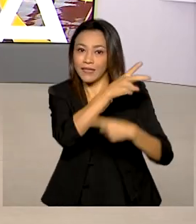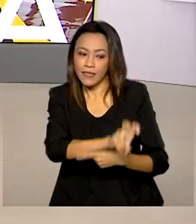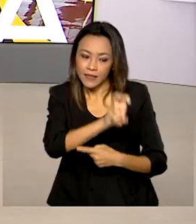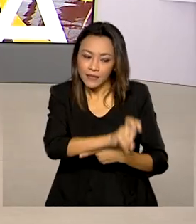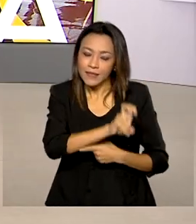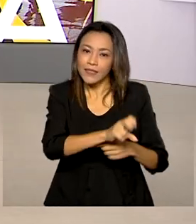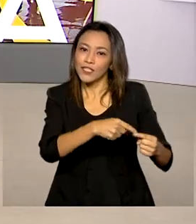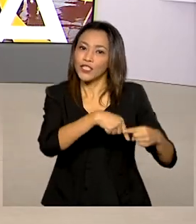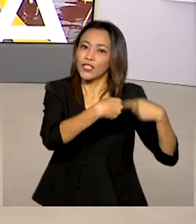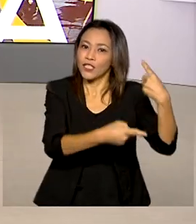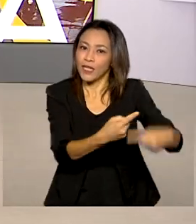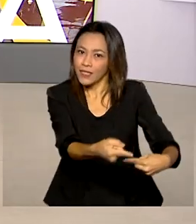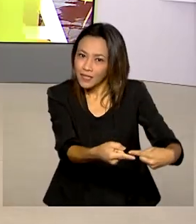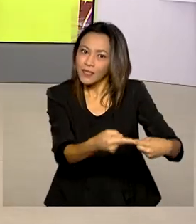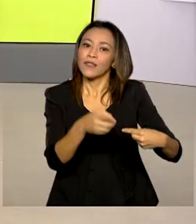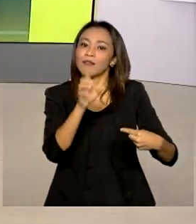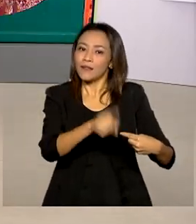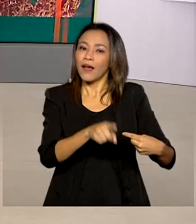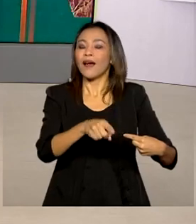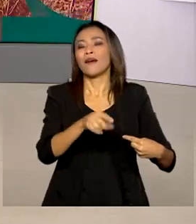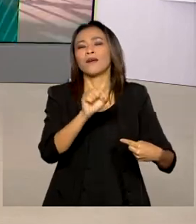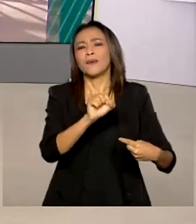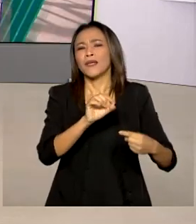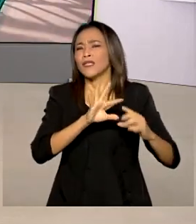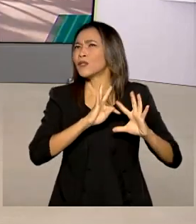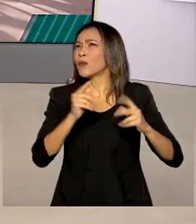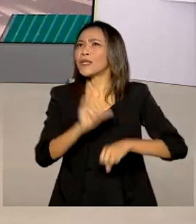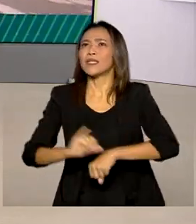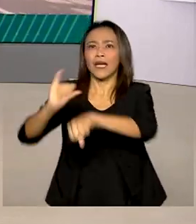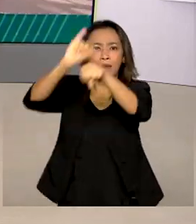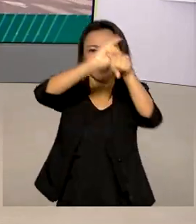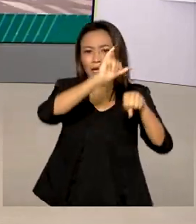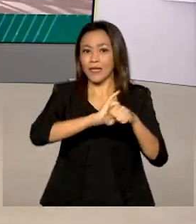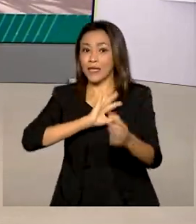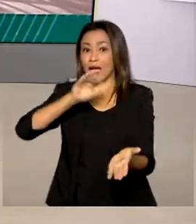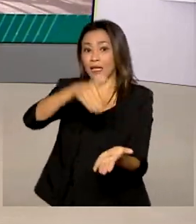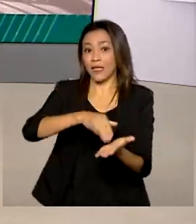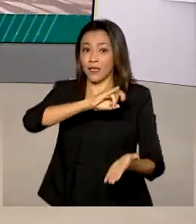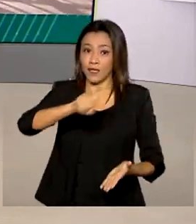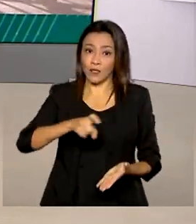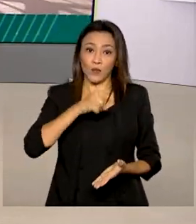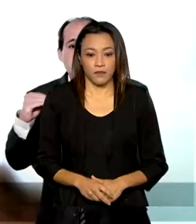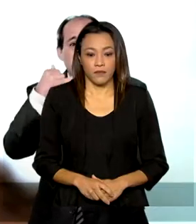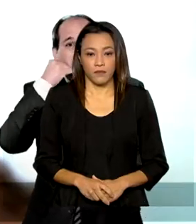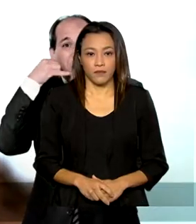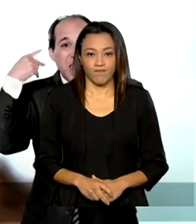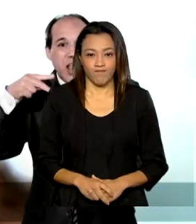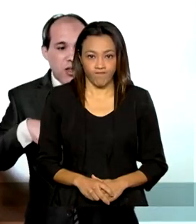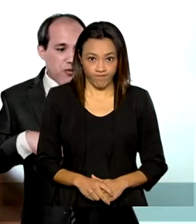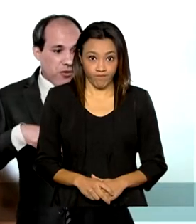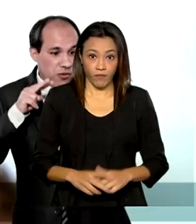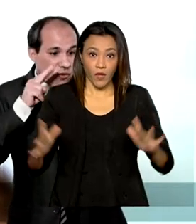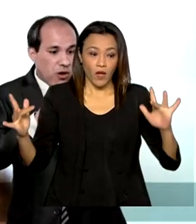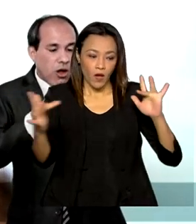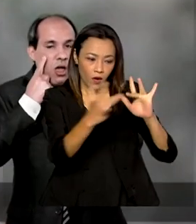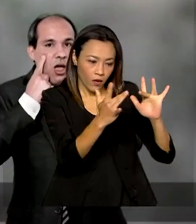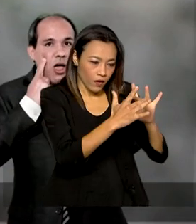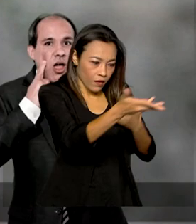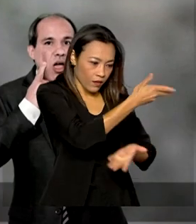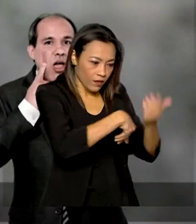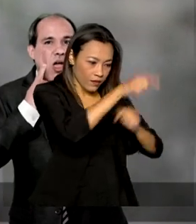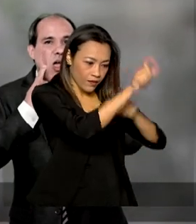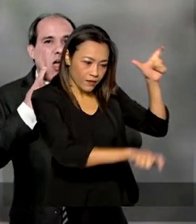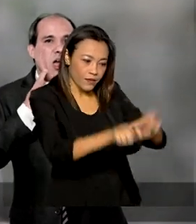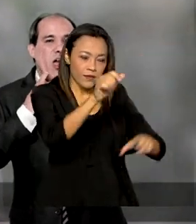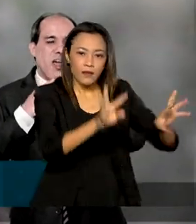desembarcando no Brasil e deve estar em todas as capitais até julho do ano que vem. Conectar as pessoas e